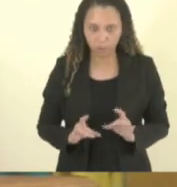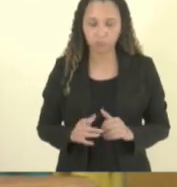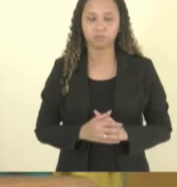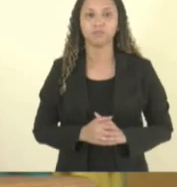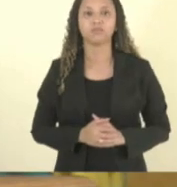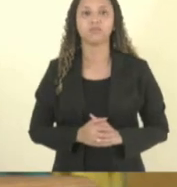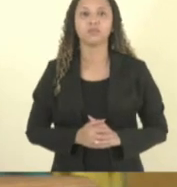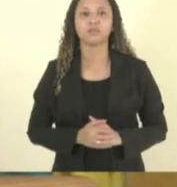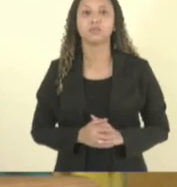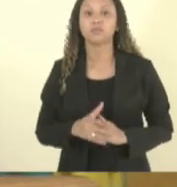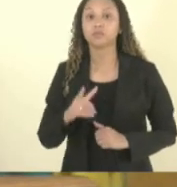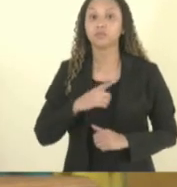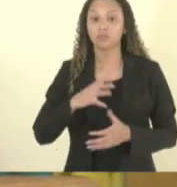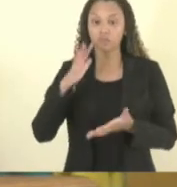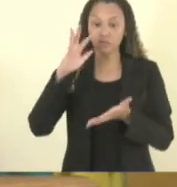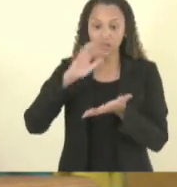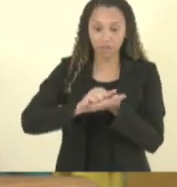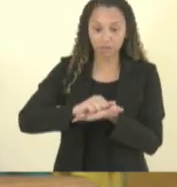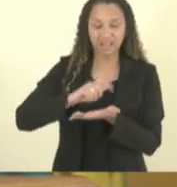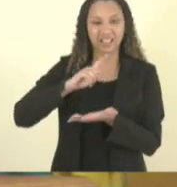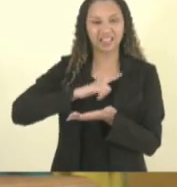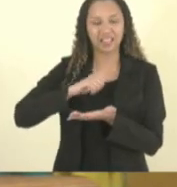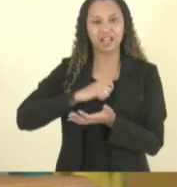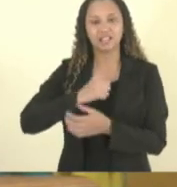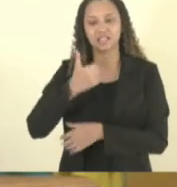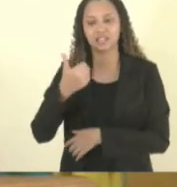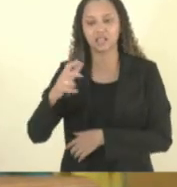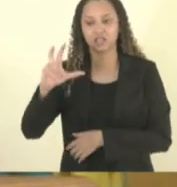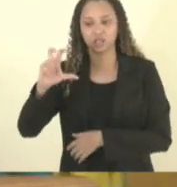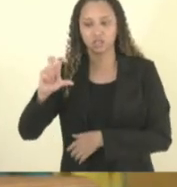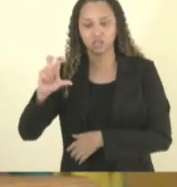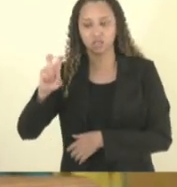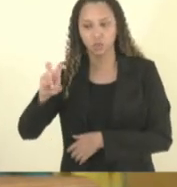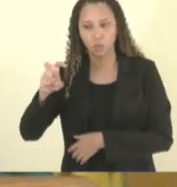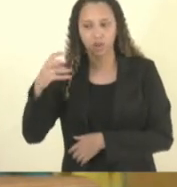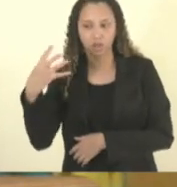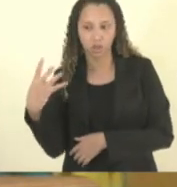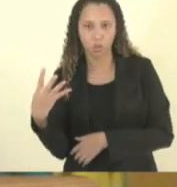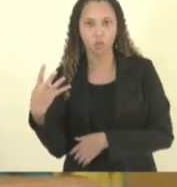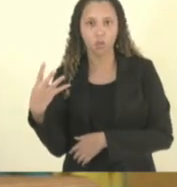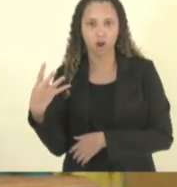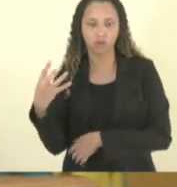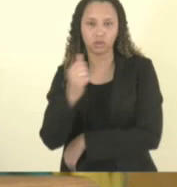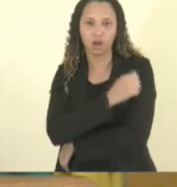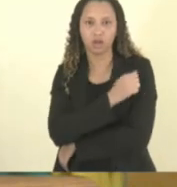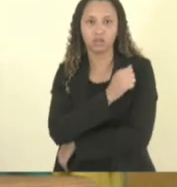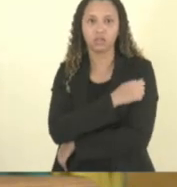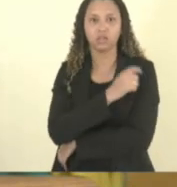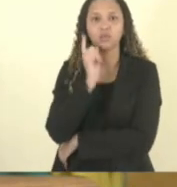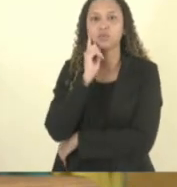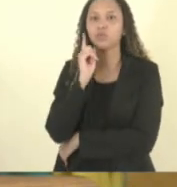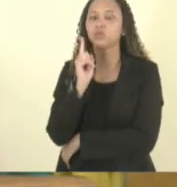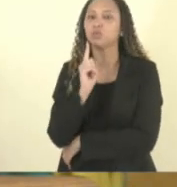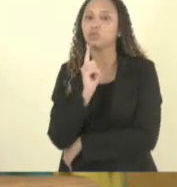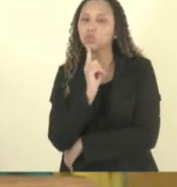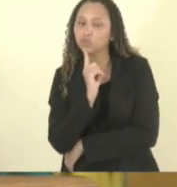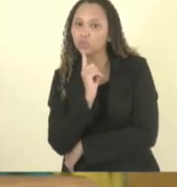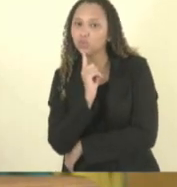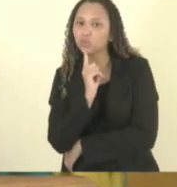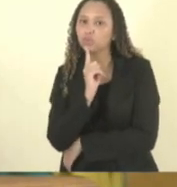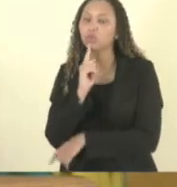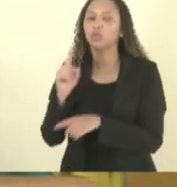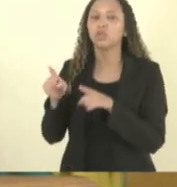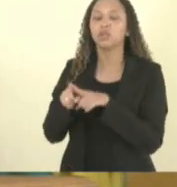praticamente eu tenho 154 de estudantes da deficiência auditiva entre surdos